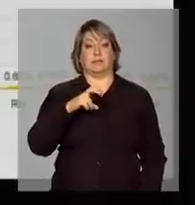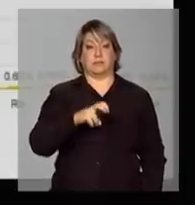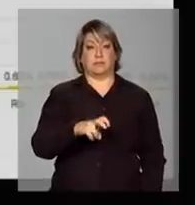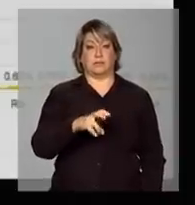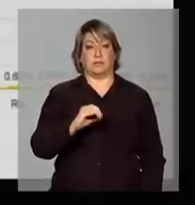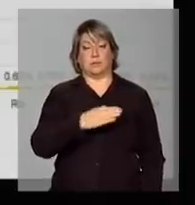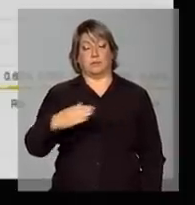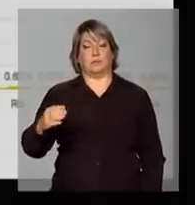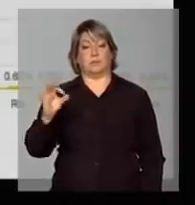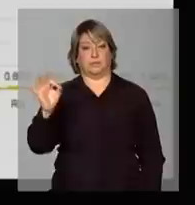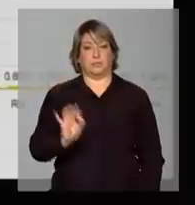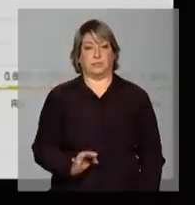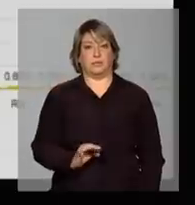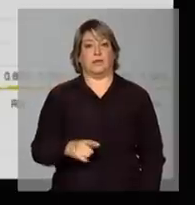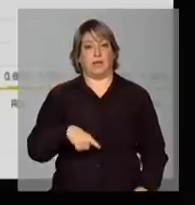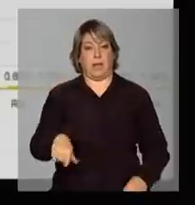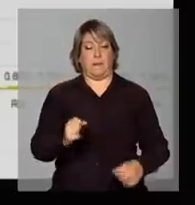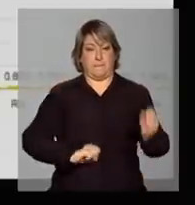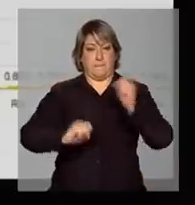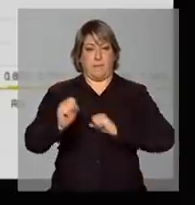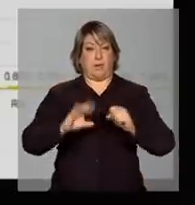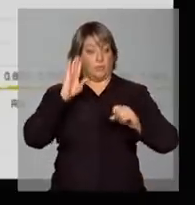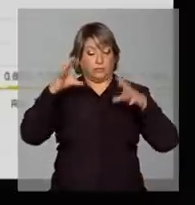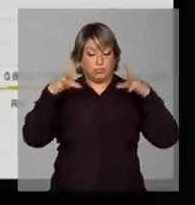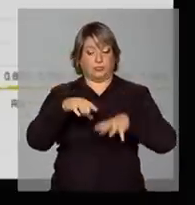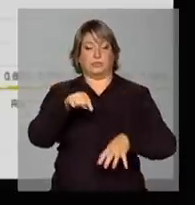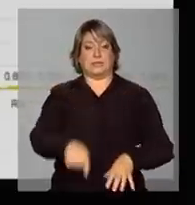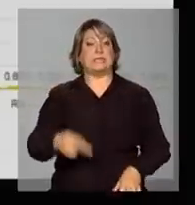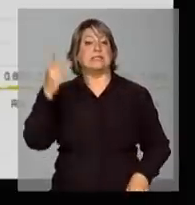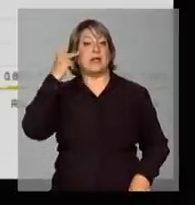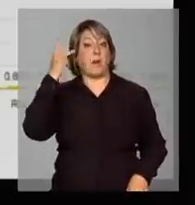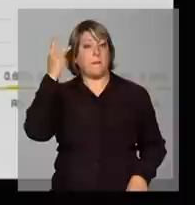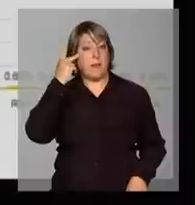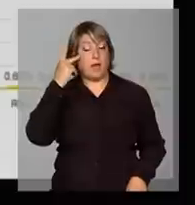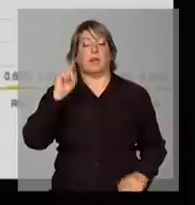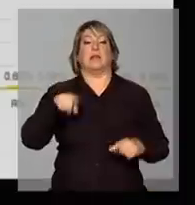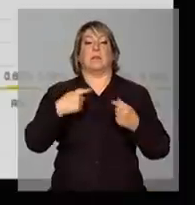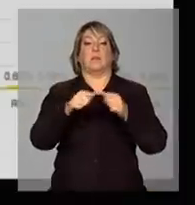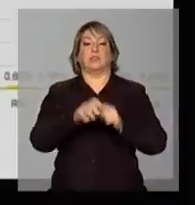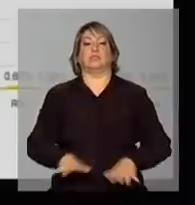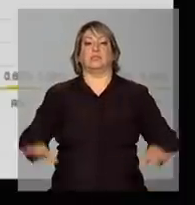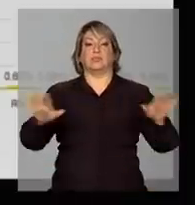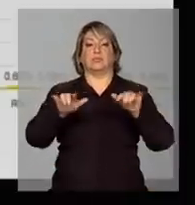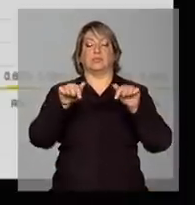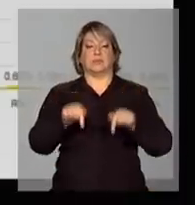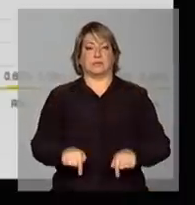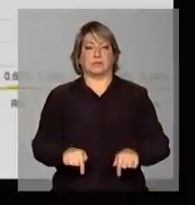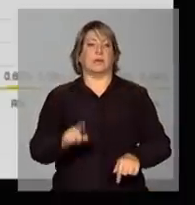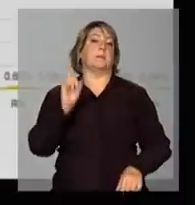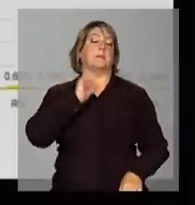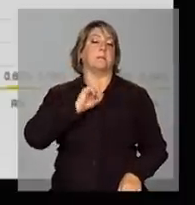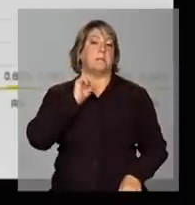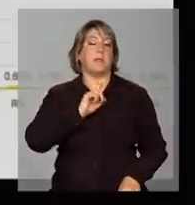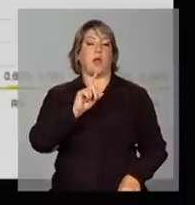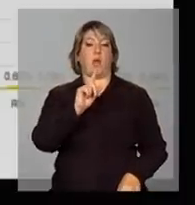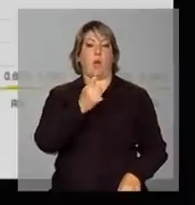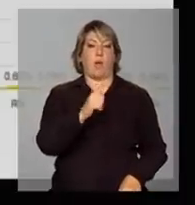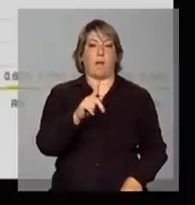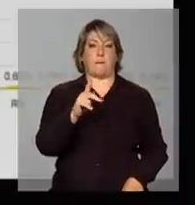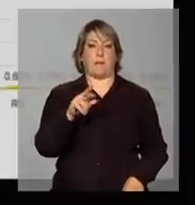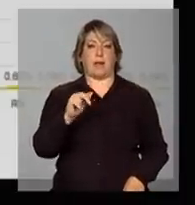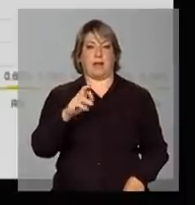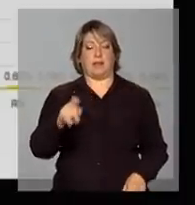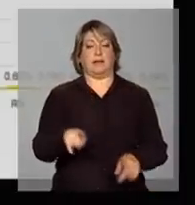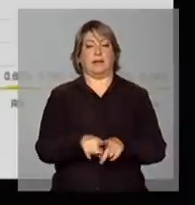se concentra no estado de São Paulo, depois distribuídos aqui, Minas Gerais, Goiás, Paraná e Mato